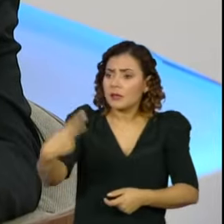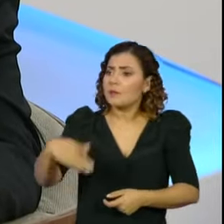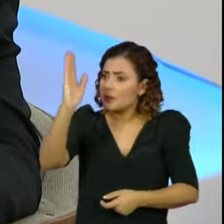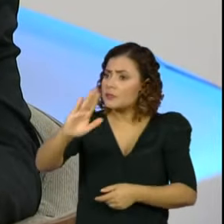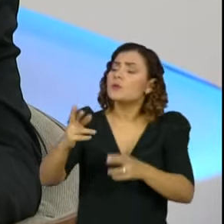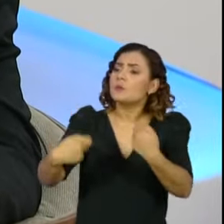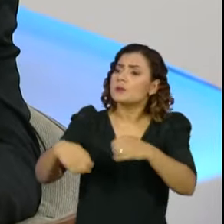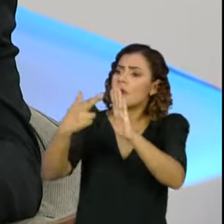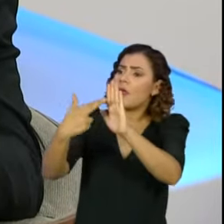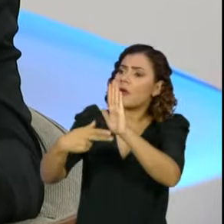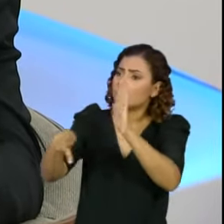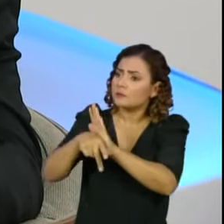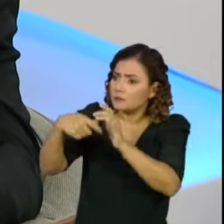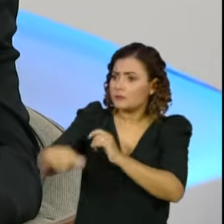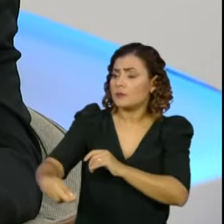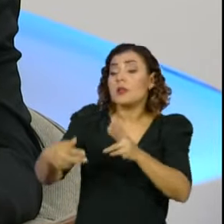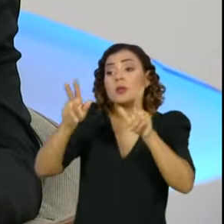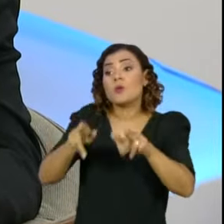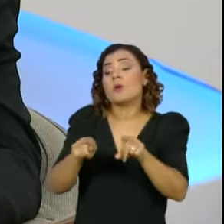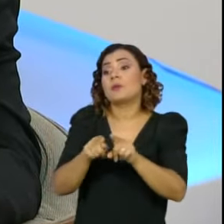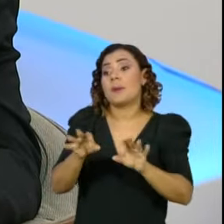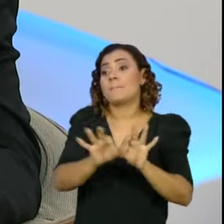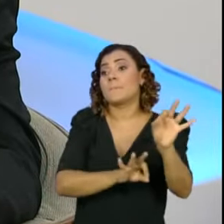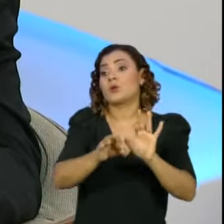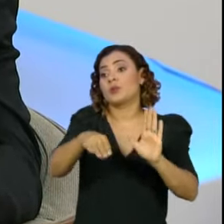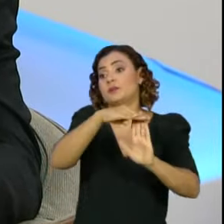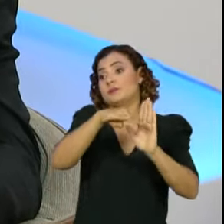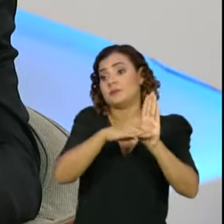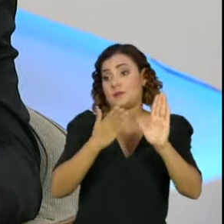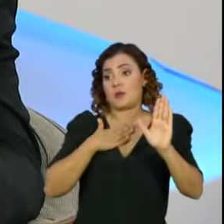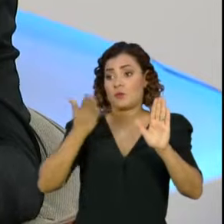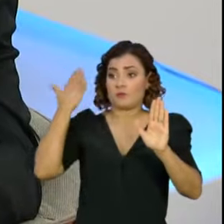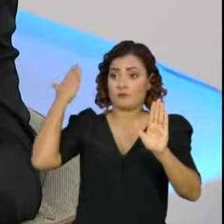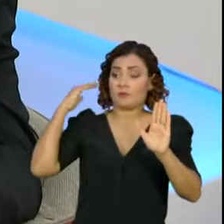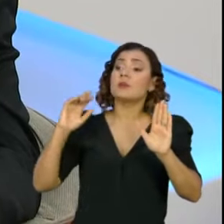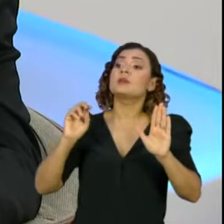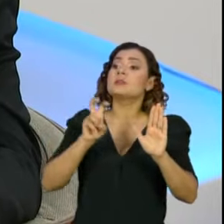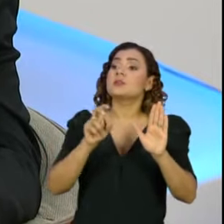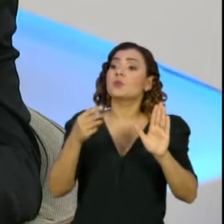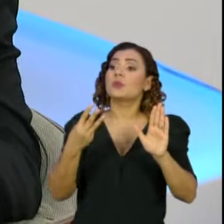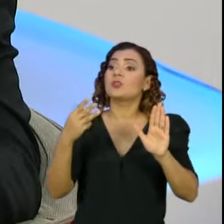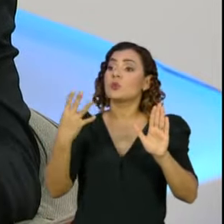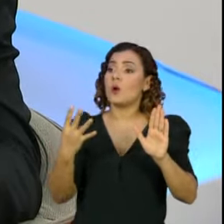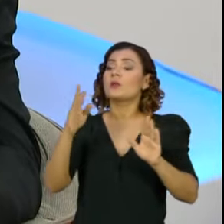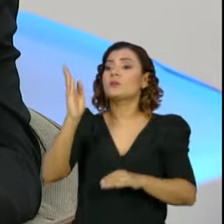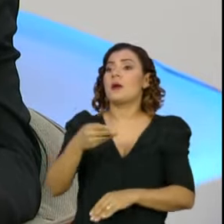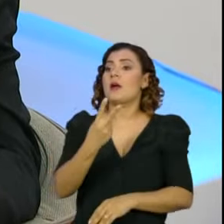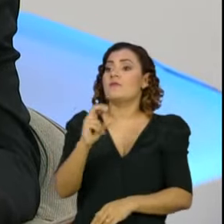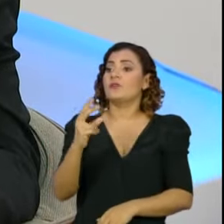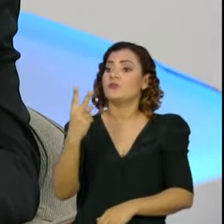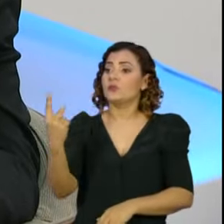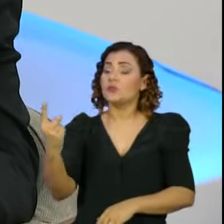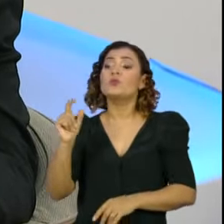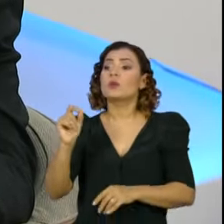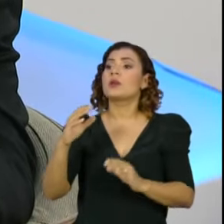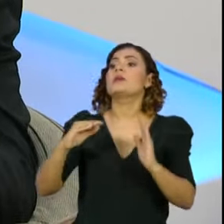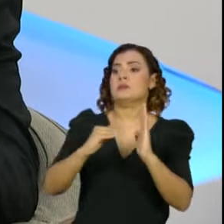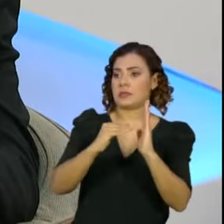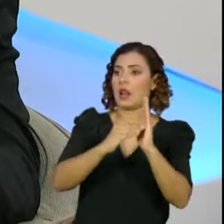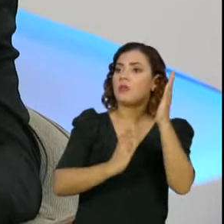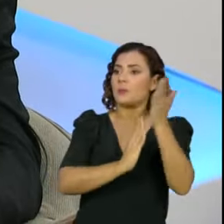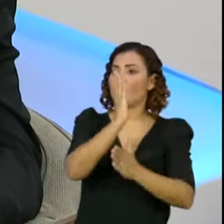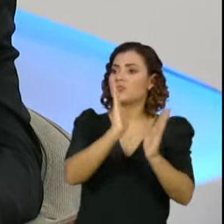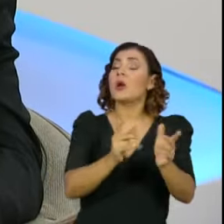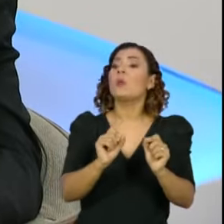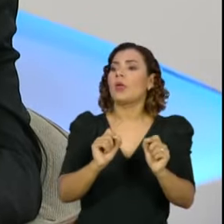protocolo fiscal para isso. Como foi com a apresentação de um projeto que fiz, um projeto de lei 534 de 2021, já aprovado no Senado Federal, para